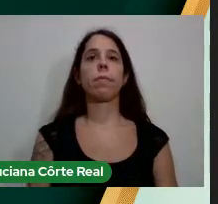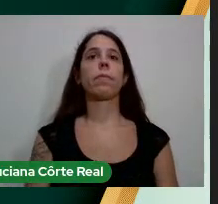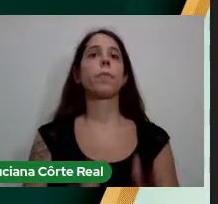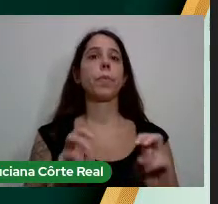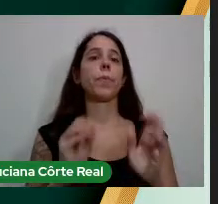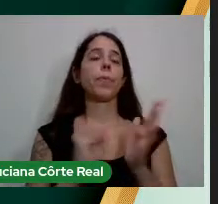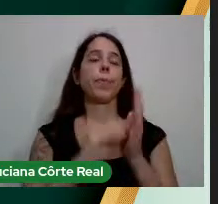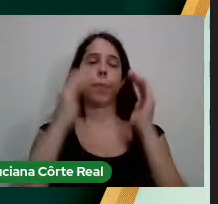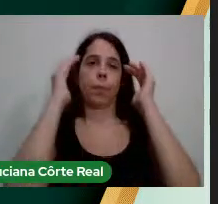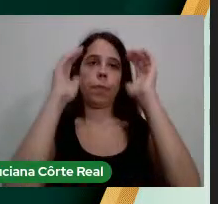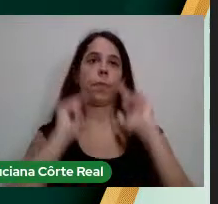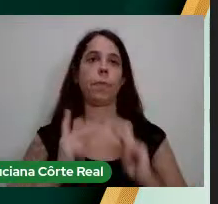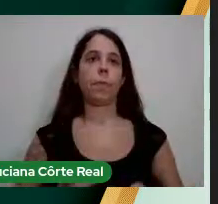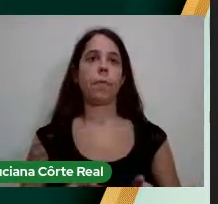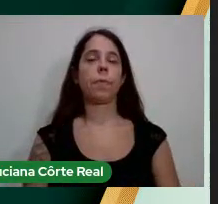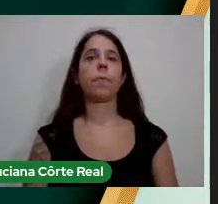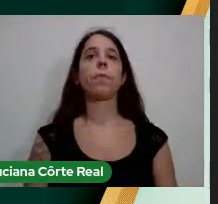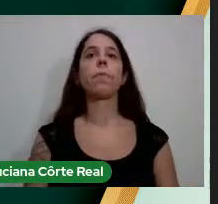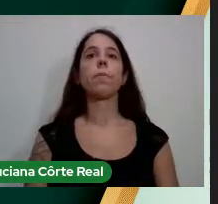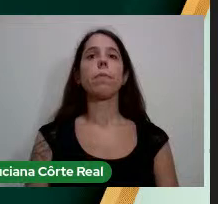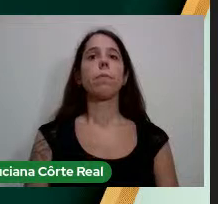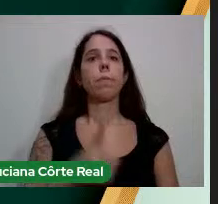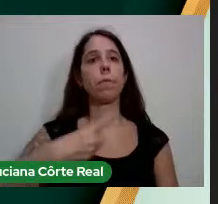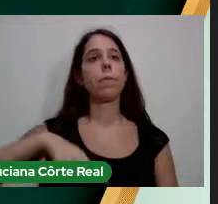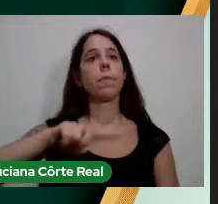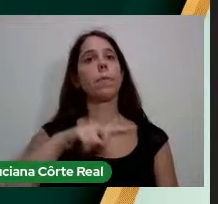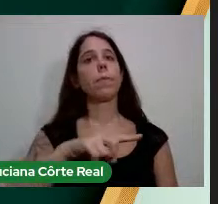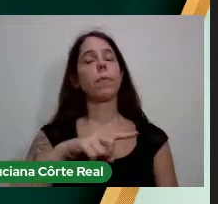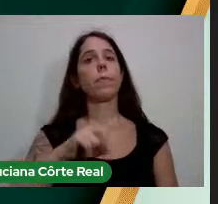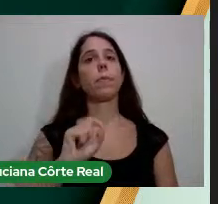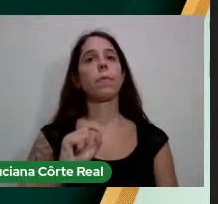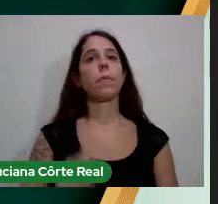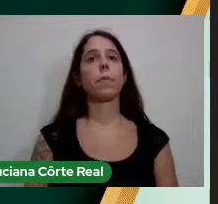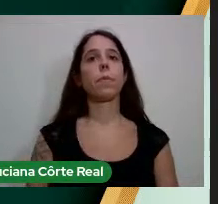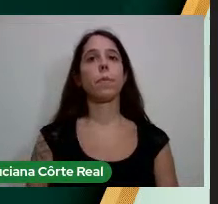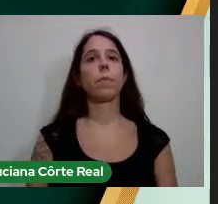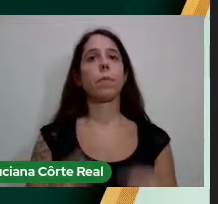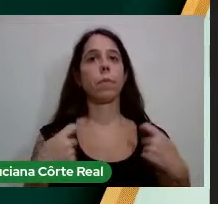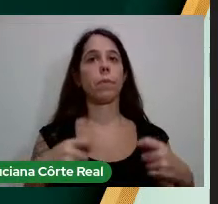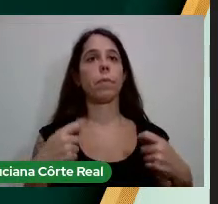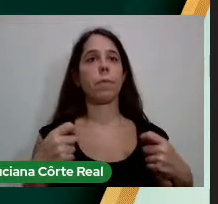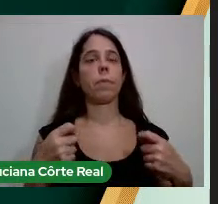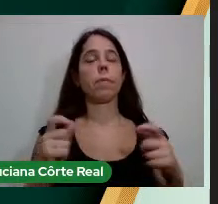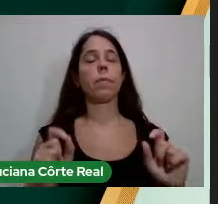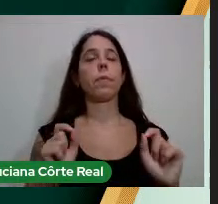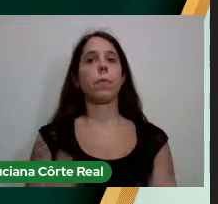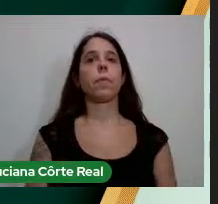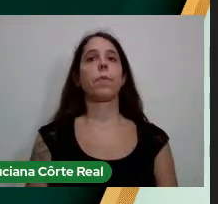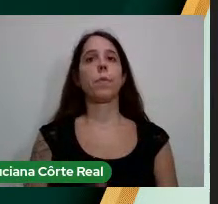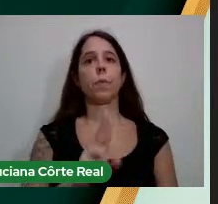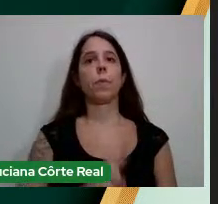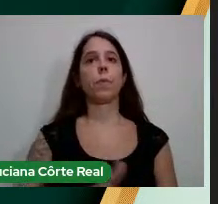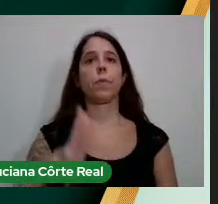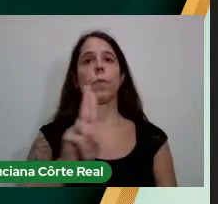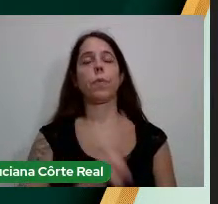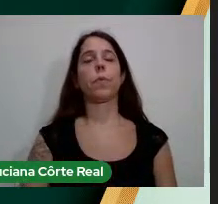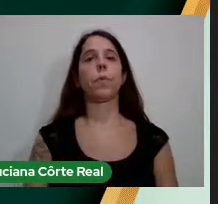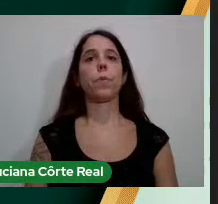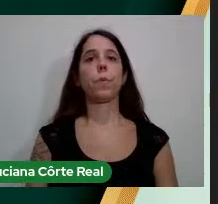Precisamos Inspirados Nos